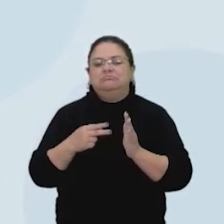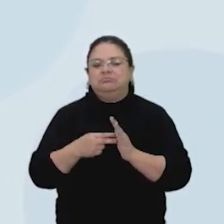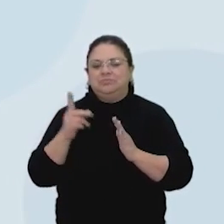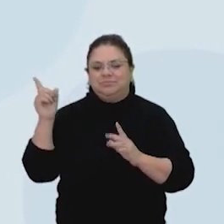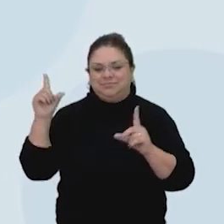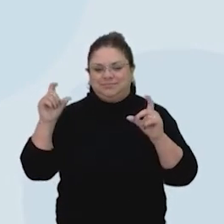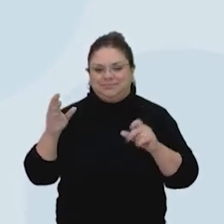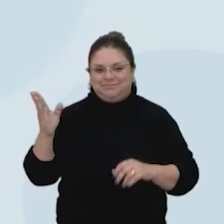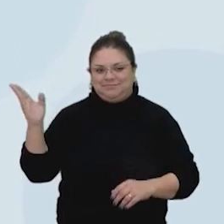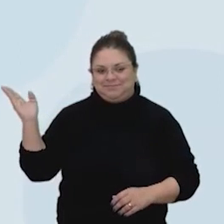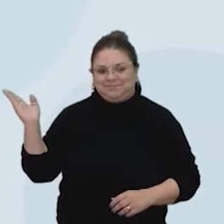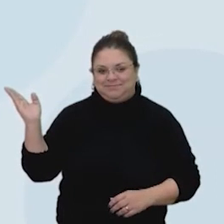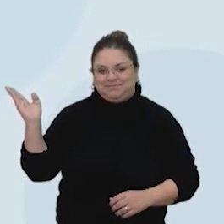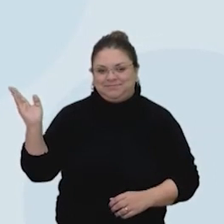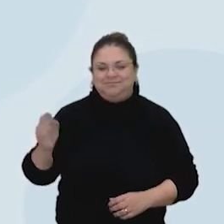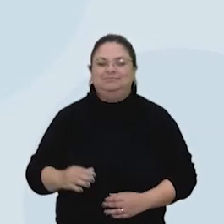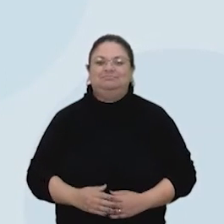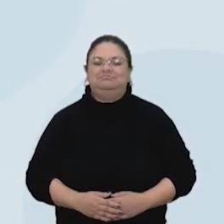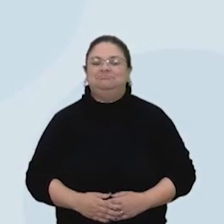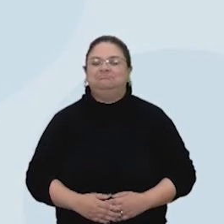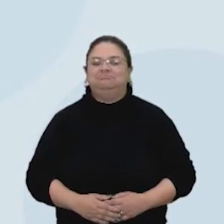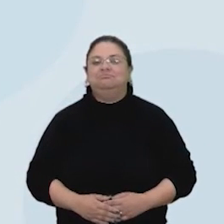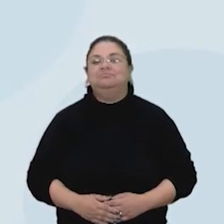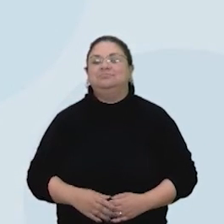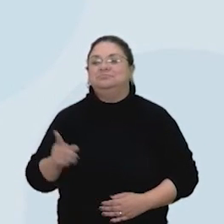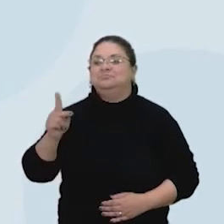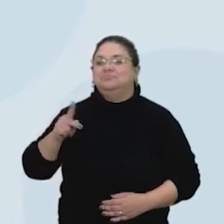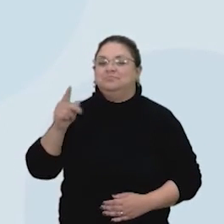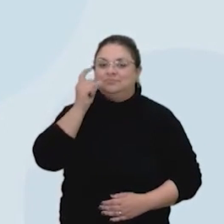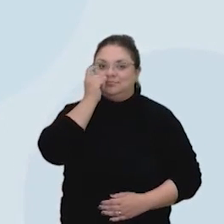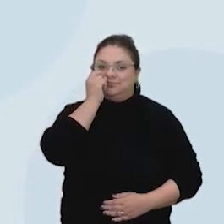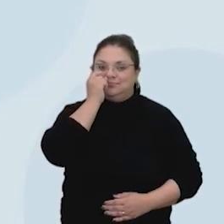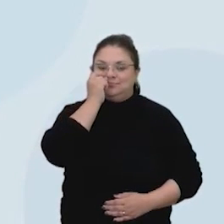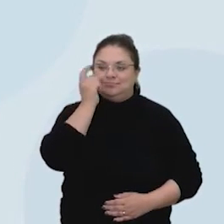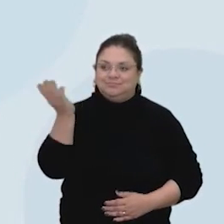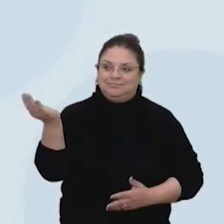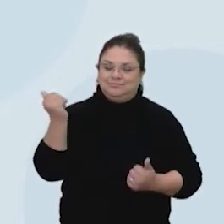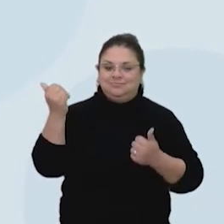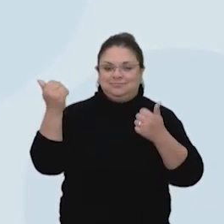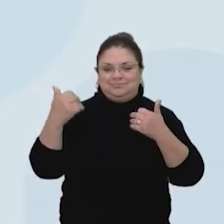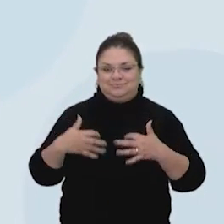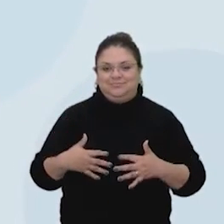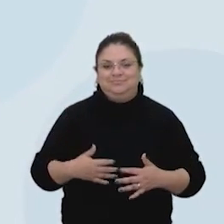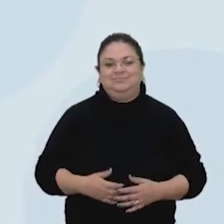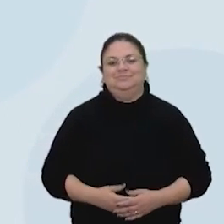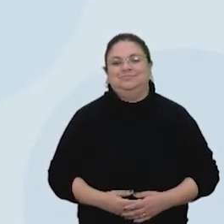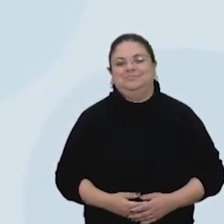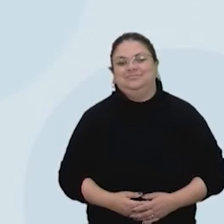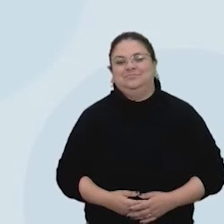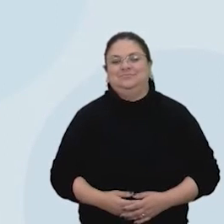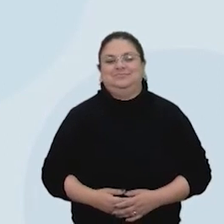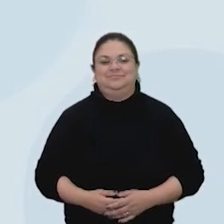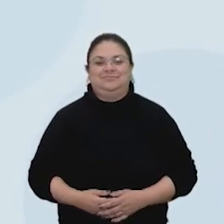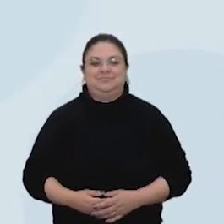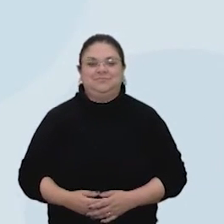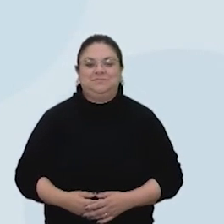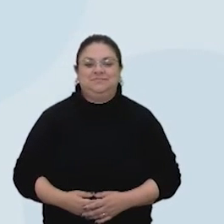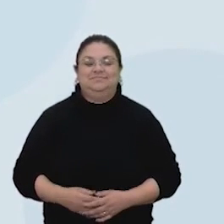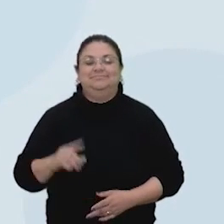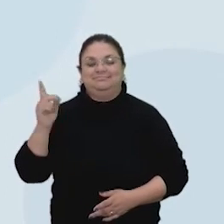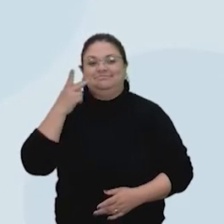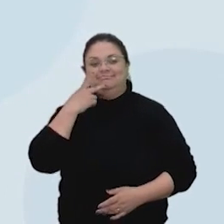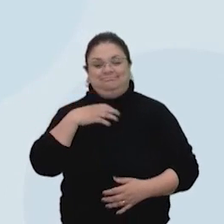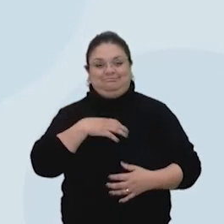Começando com a leitura formal, professor. Agora vai no seu script lá, que você falou que vê formas, primeiras e cores depois. Primeiras